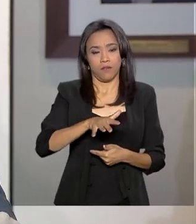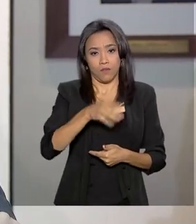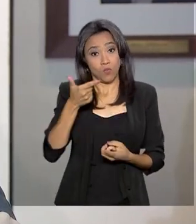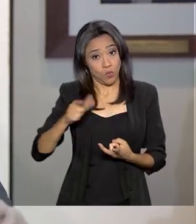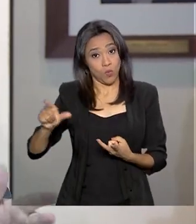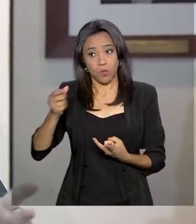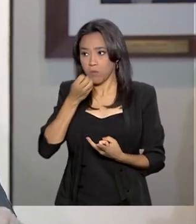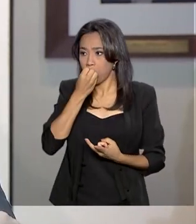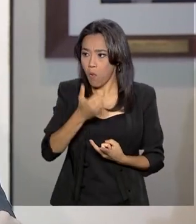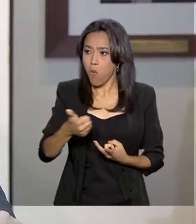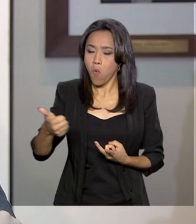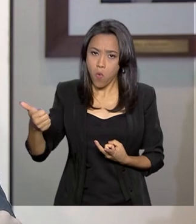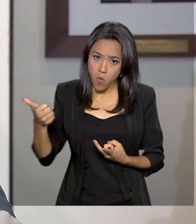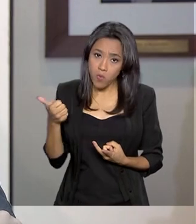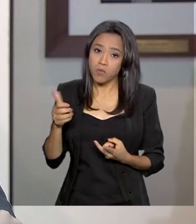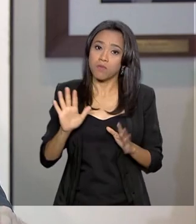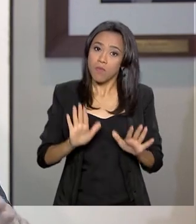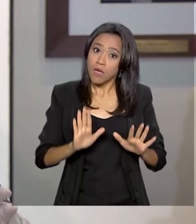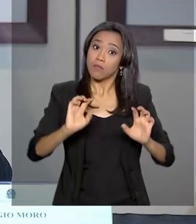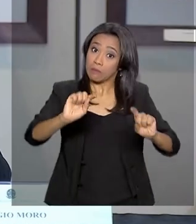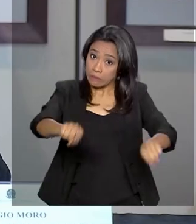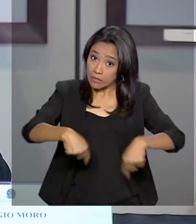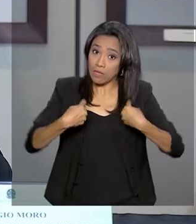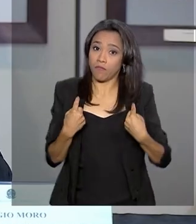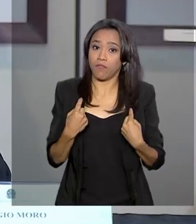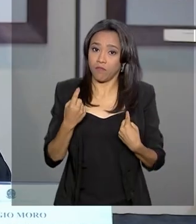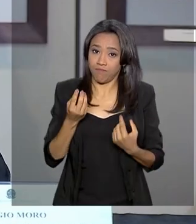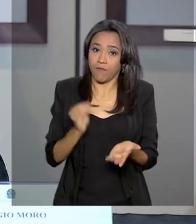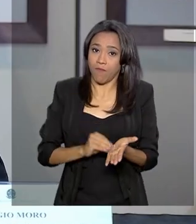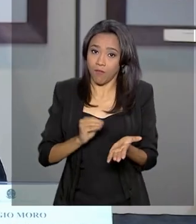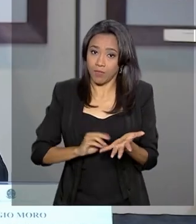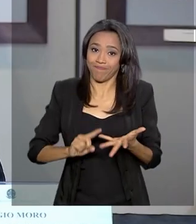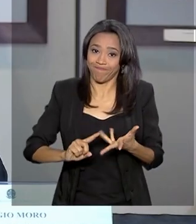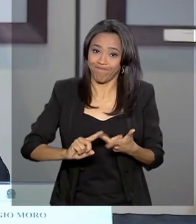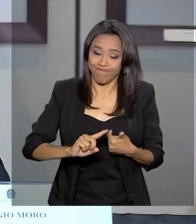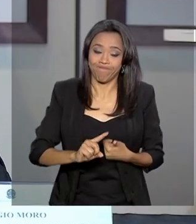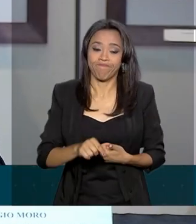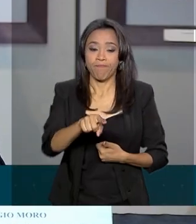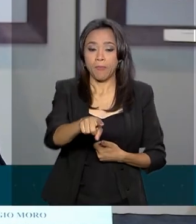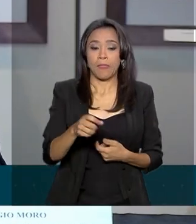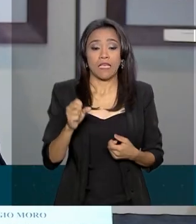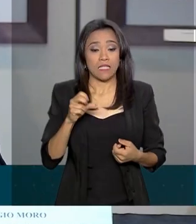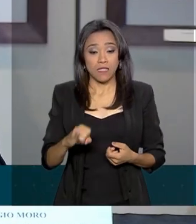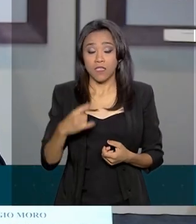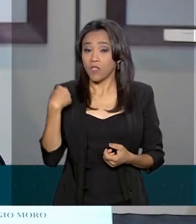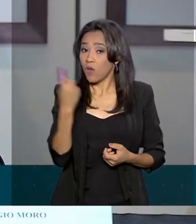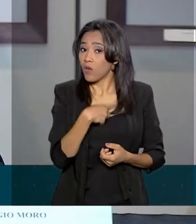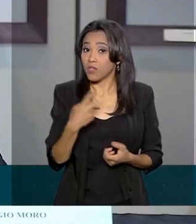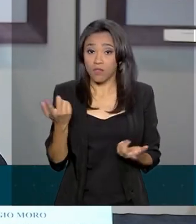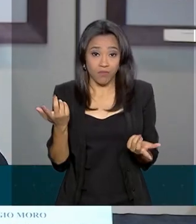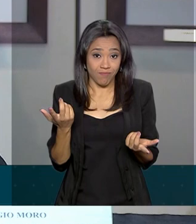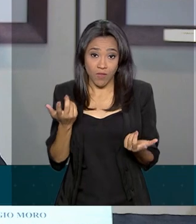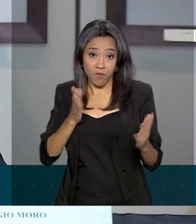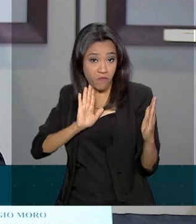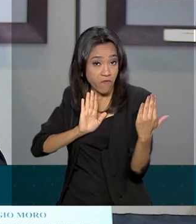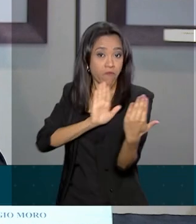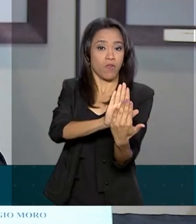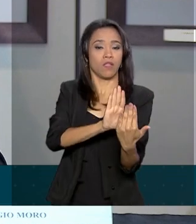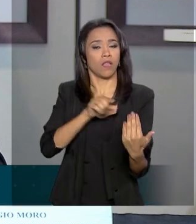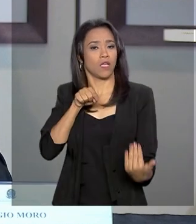mas é um grande desafio ainda ser enfrentado. Se nós não tivermos uma maneira efetiva de enfrentar essa questão, nós vamos